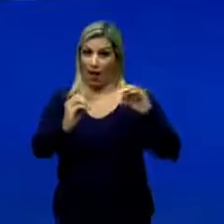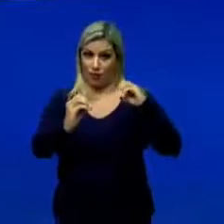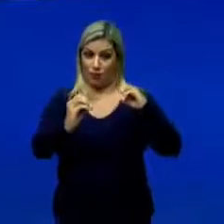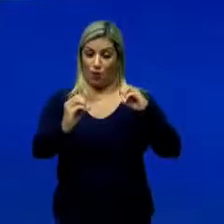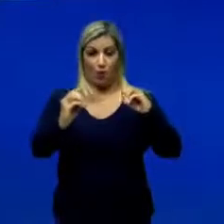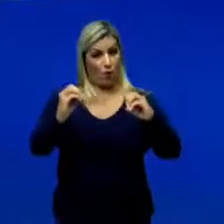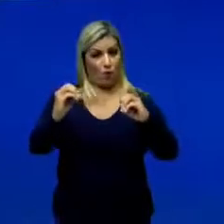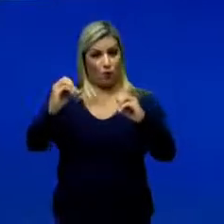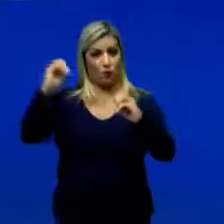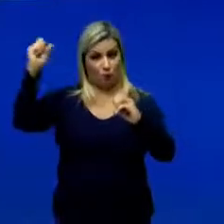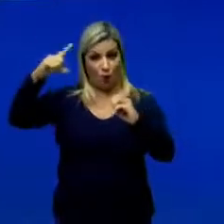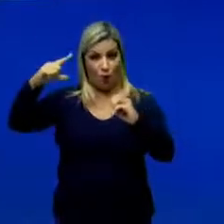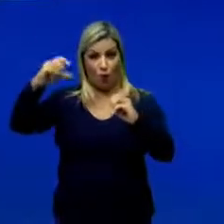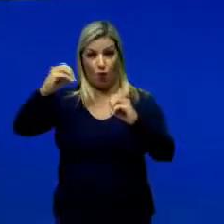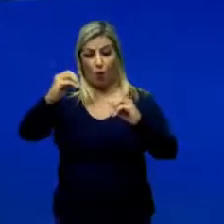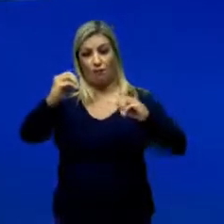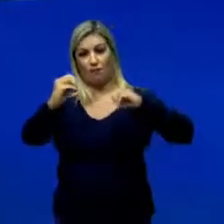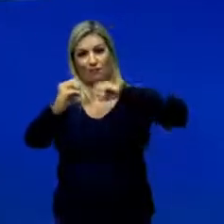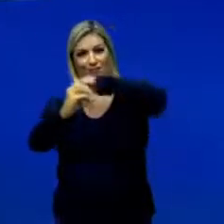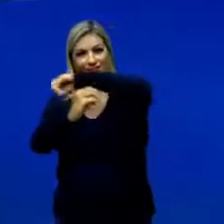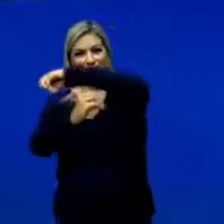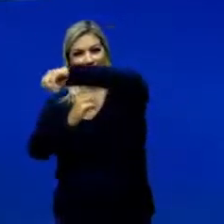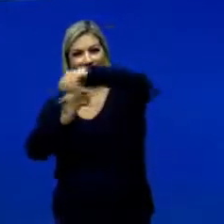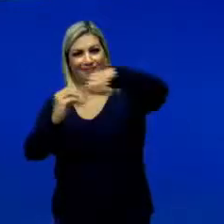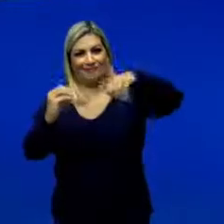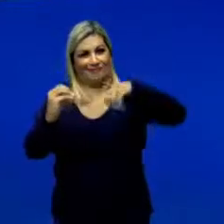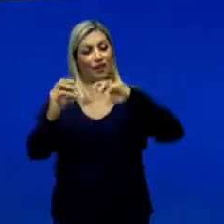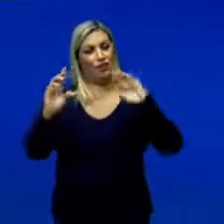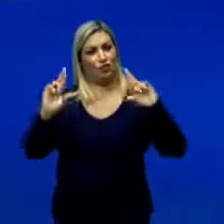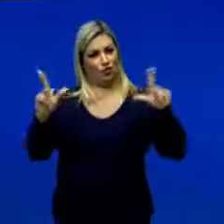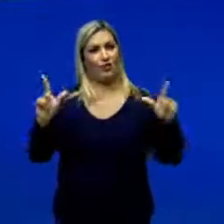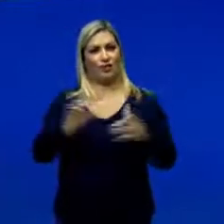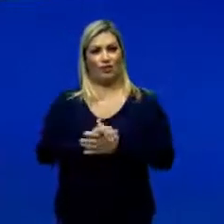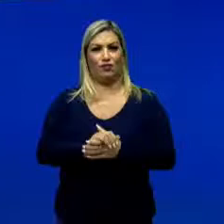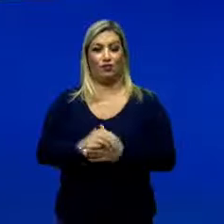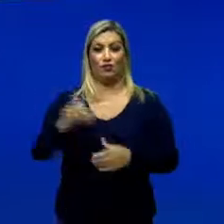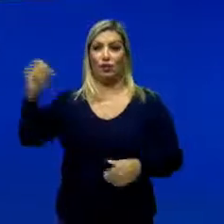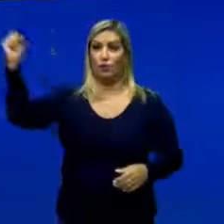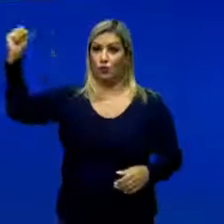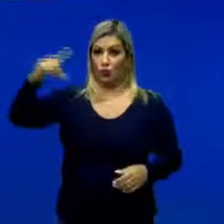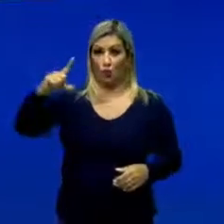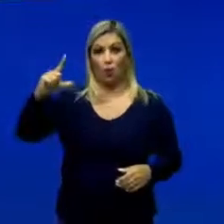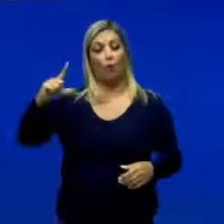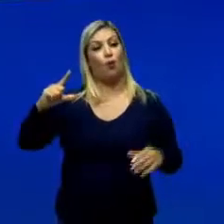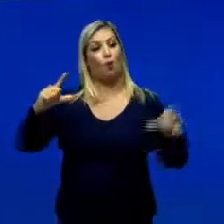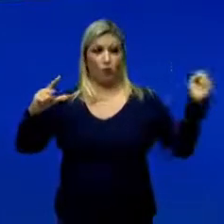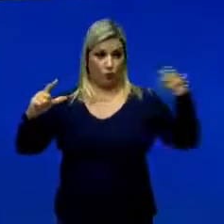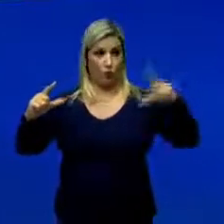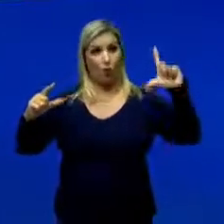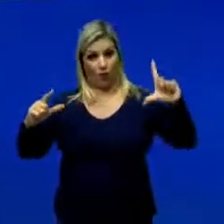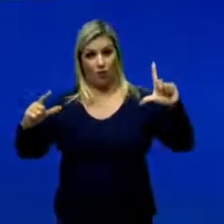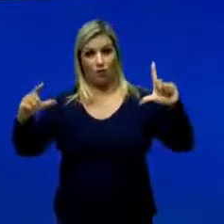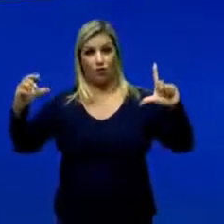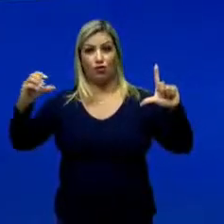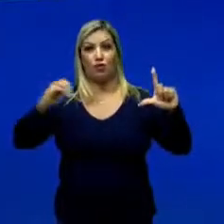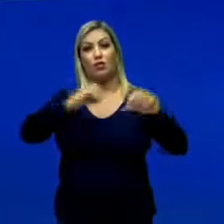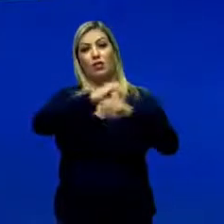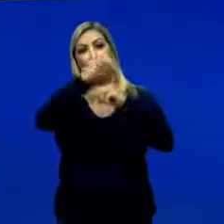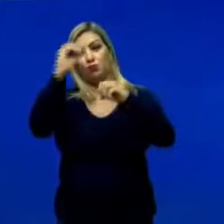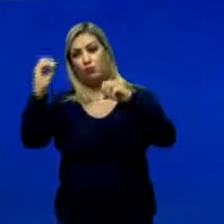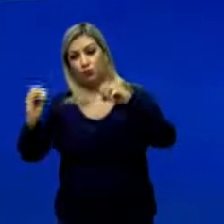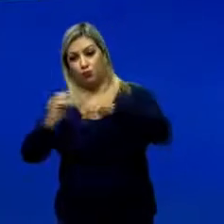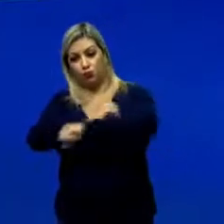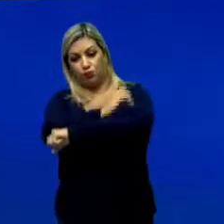oeste para leste. Mas aí, o que é a gente observa daqui? O Sol nascendo no leste e se pondo no oeste.